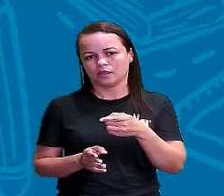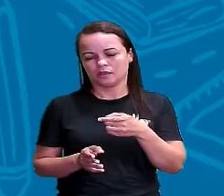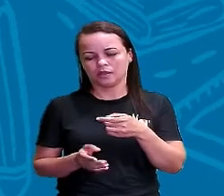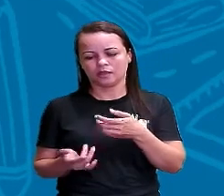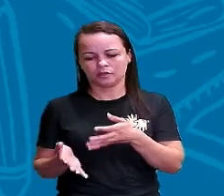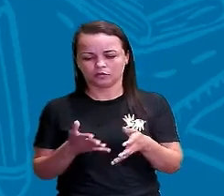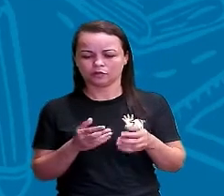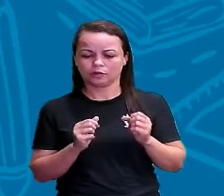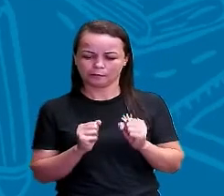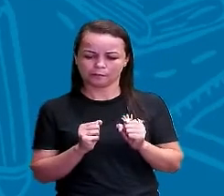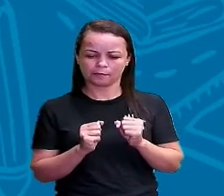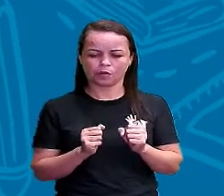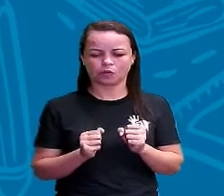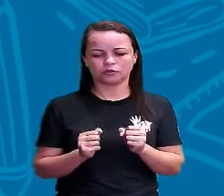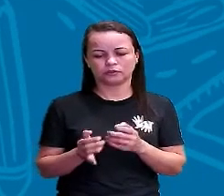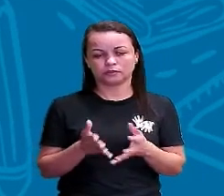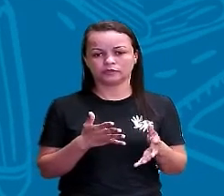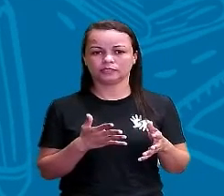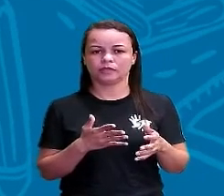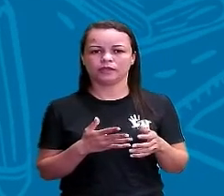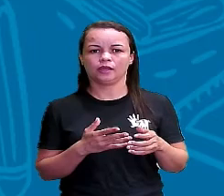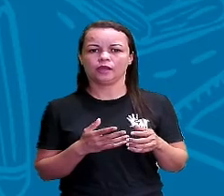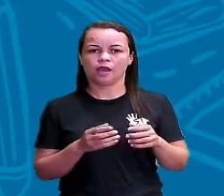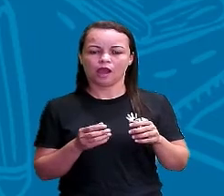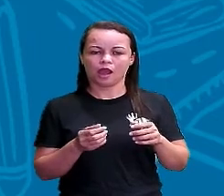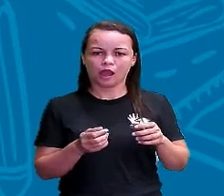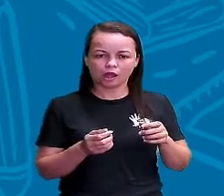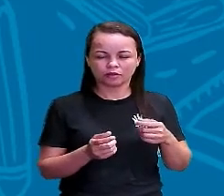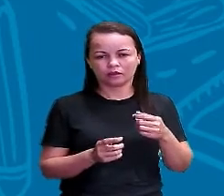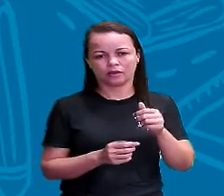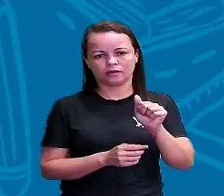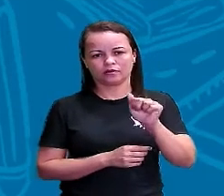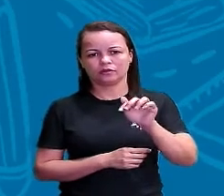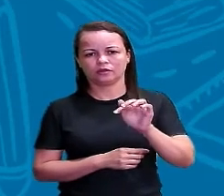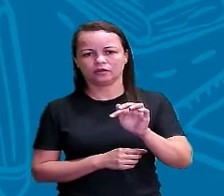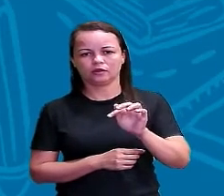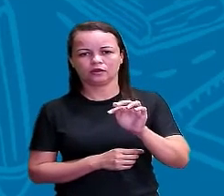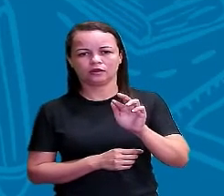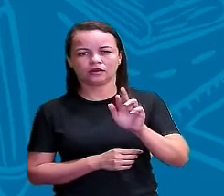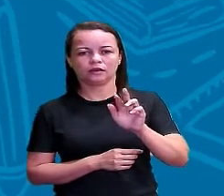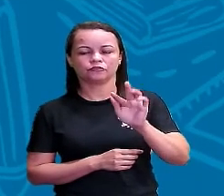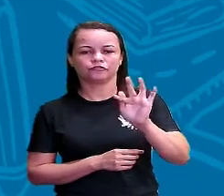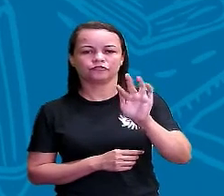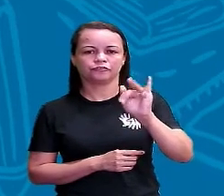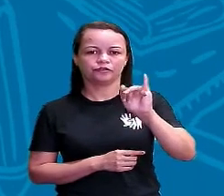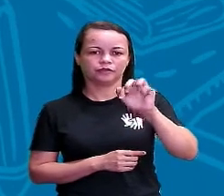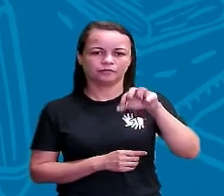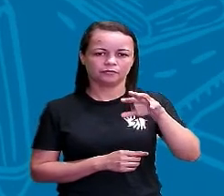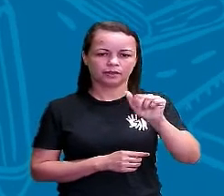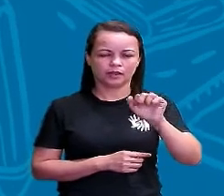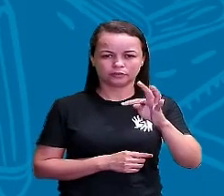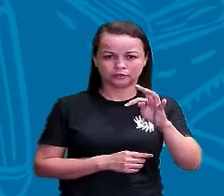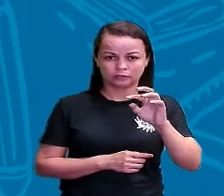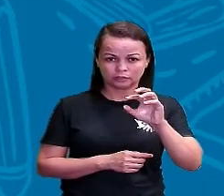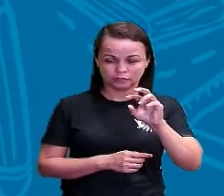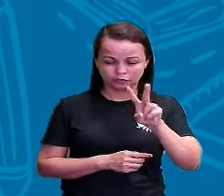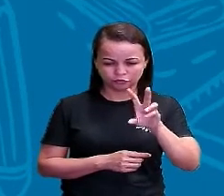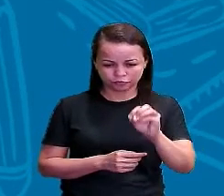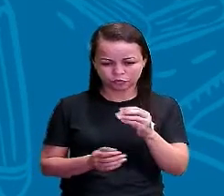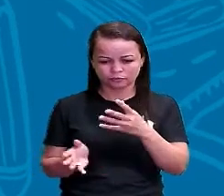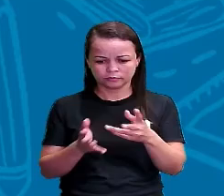pode ser o afirmativo ou negativo. Então, o afirmativo é quando orienta que alguém realiza uma ação. Então,